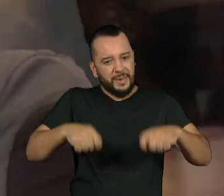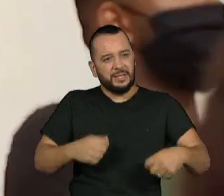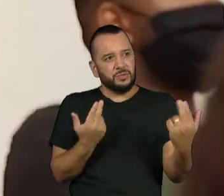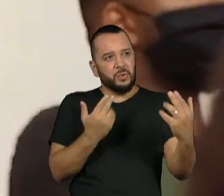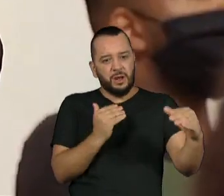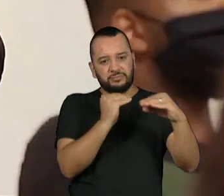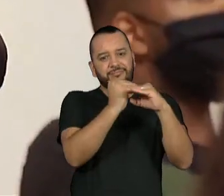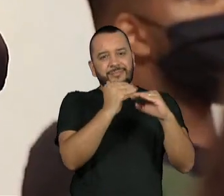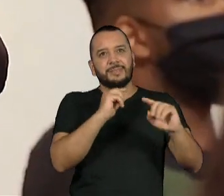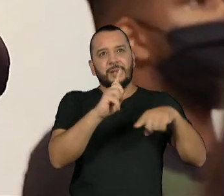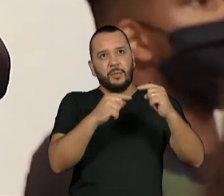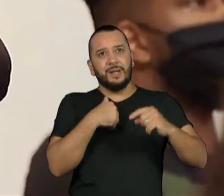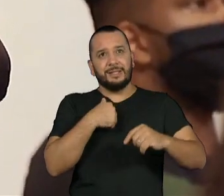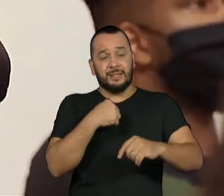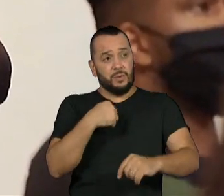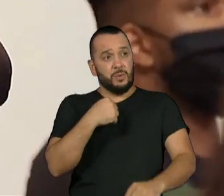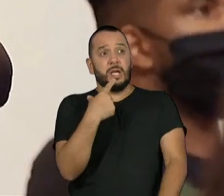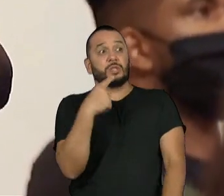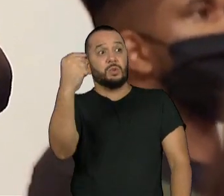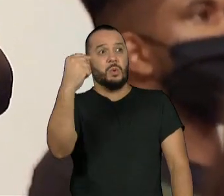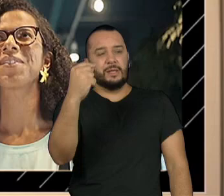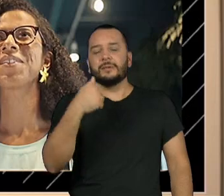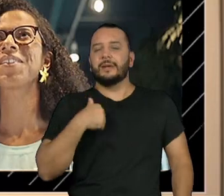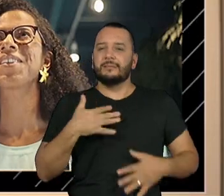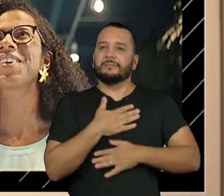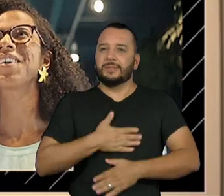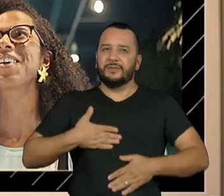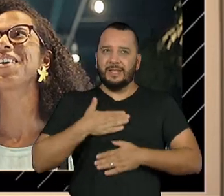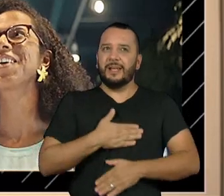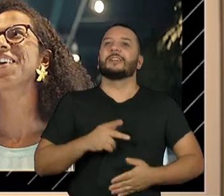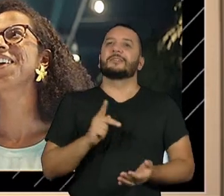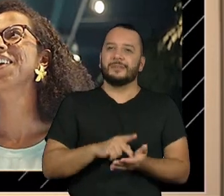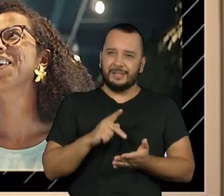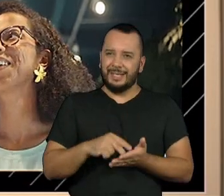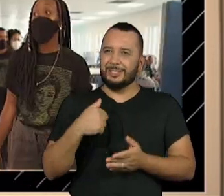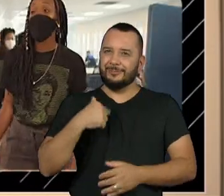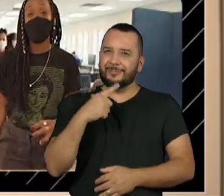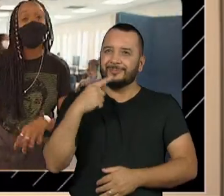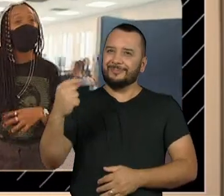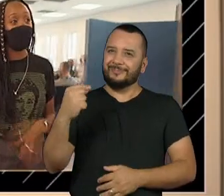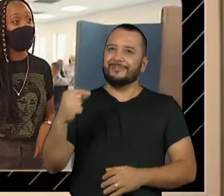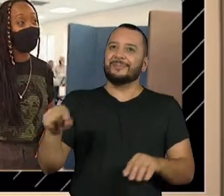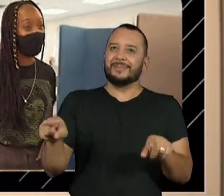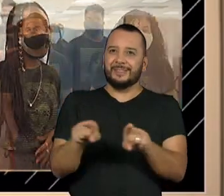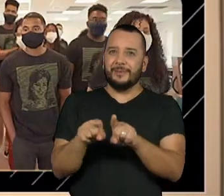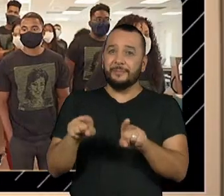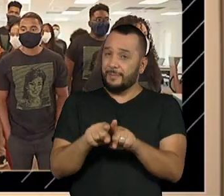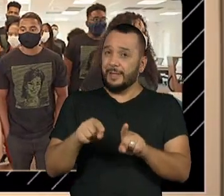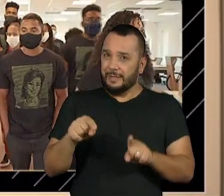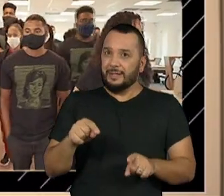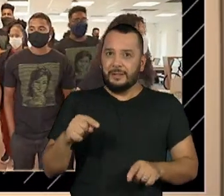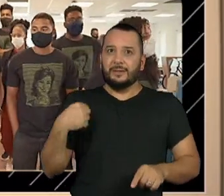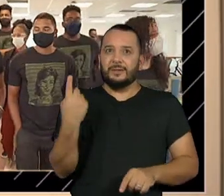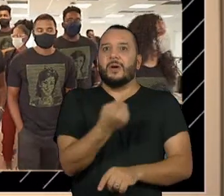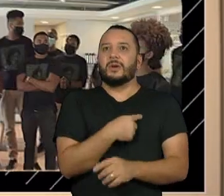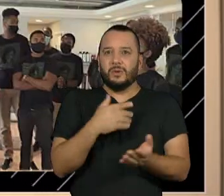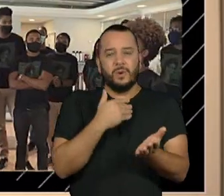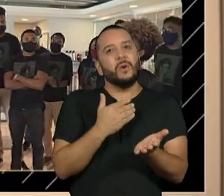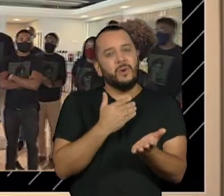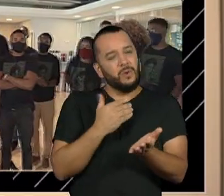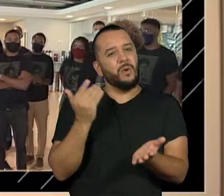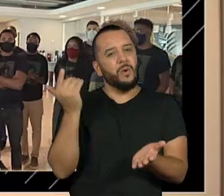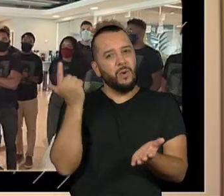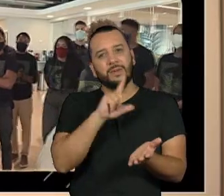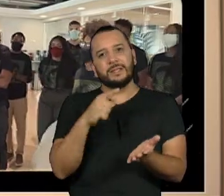selecionadas para mim realmente foi um privilégio muito grande, mas principalmente pelo exemplo que a gente conseguiu trazer para outras pessoas. A gente